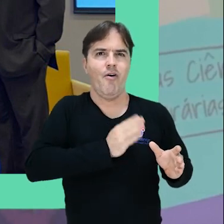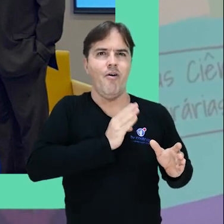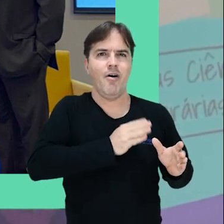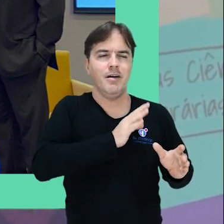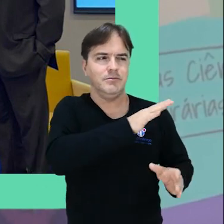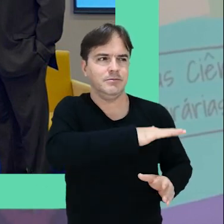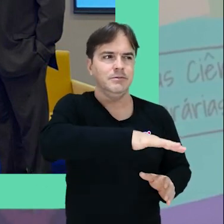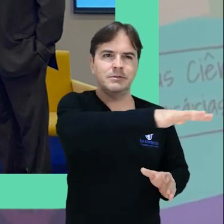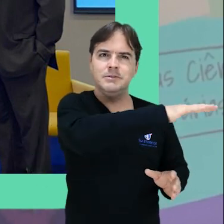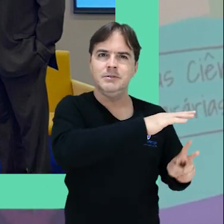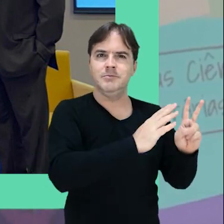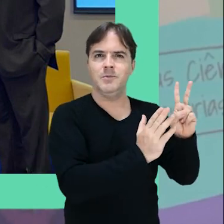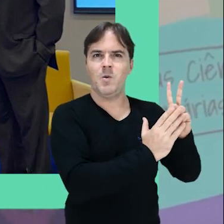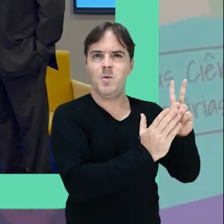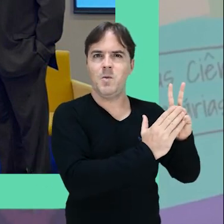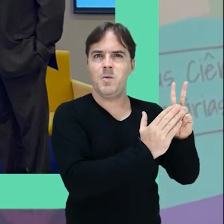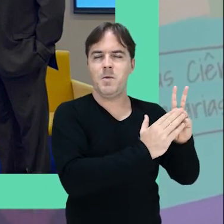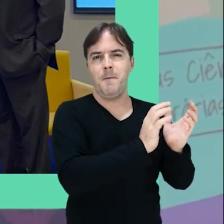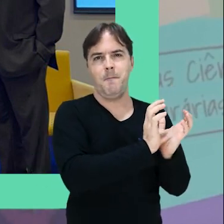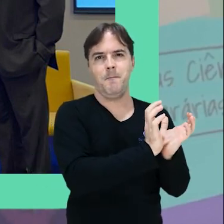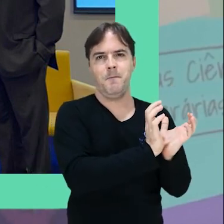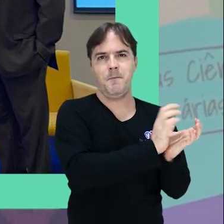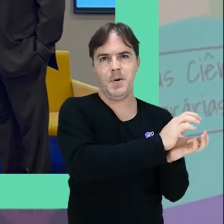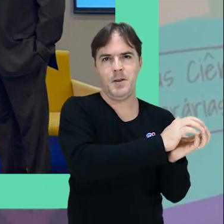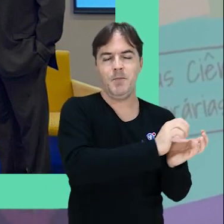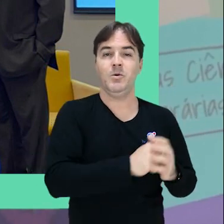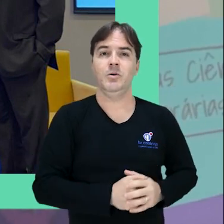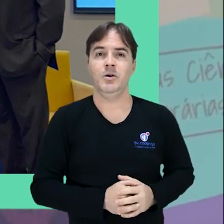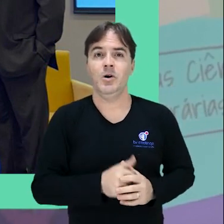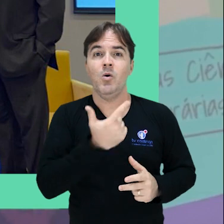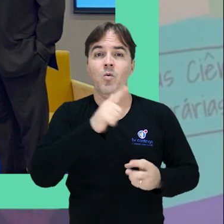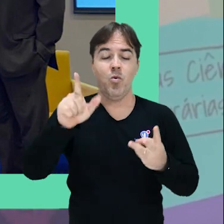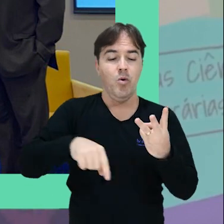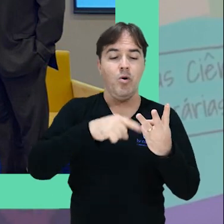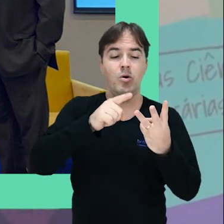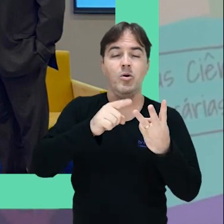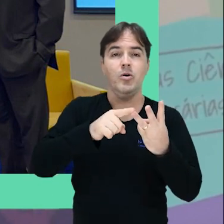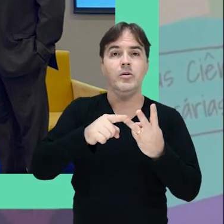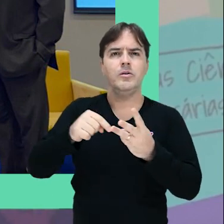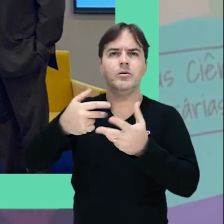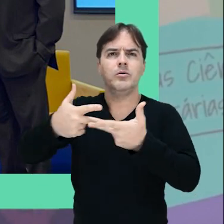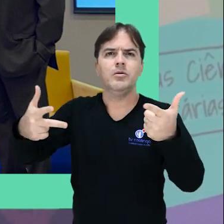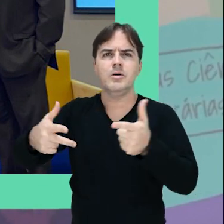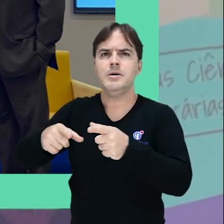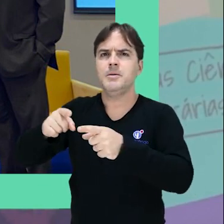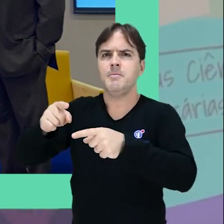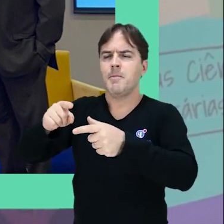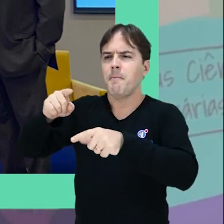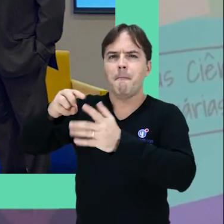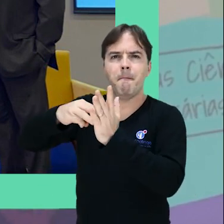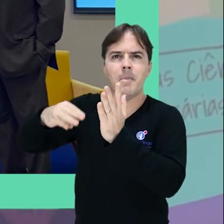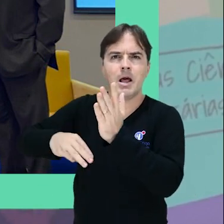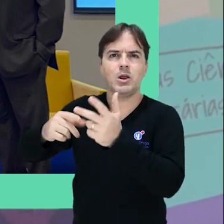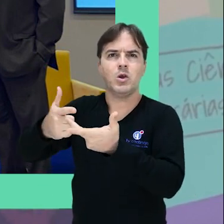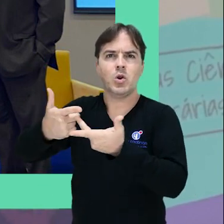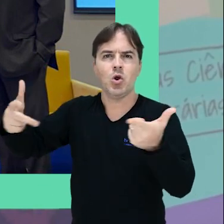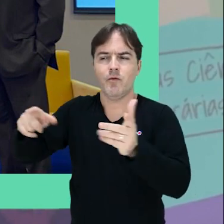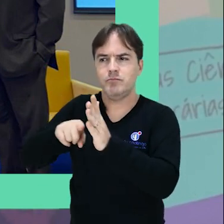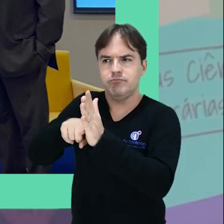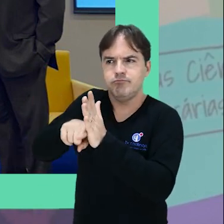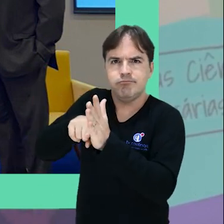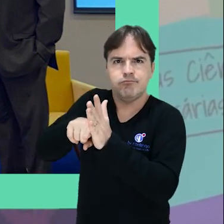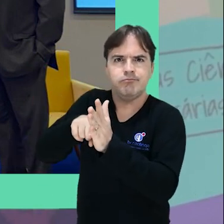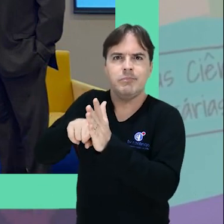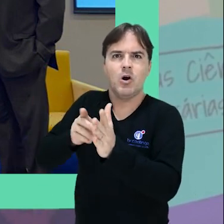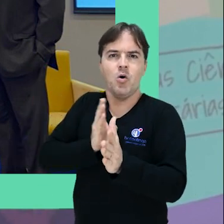populações indígenas de Pernambuco. E o outro trabalho apresenta resultados de um método diagnóstico de